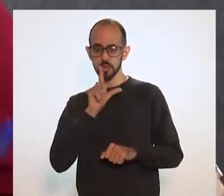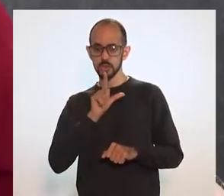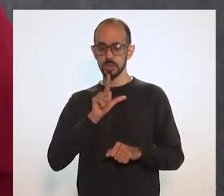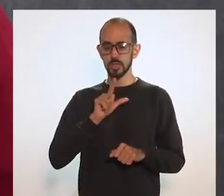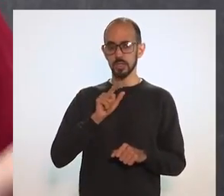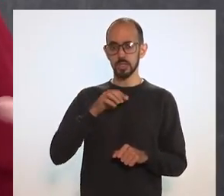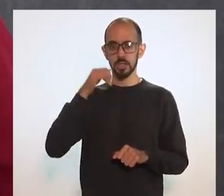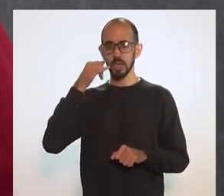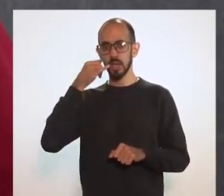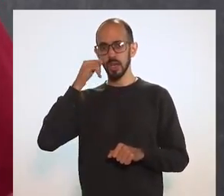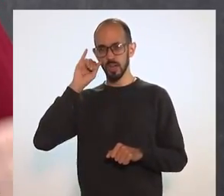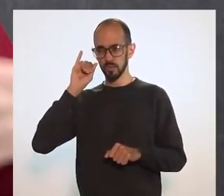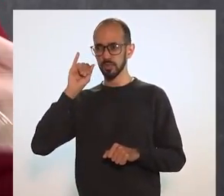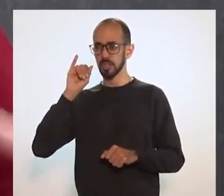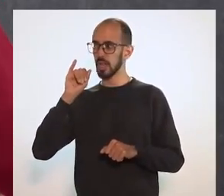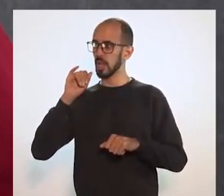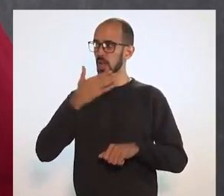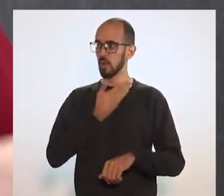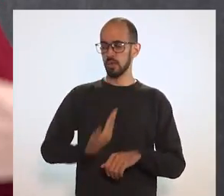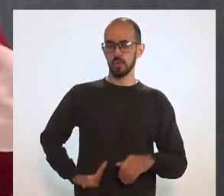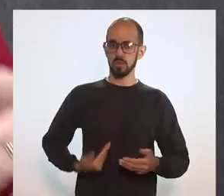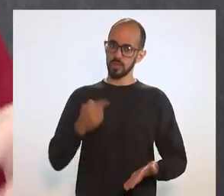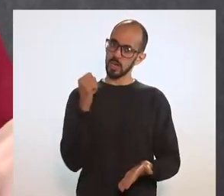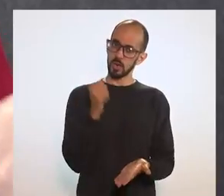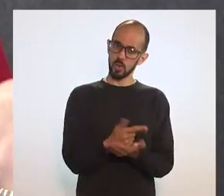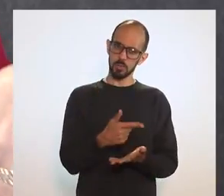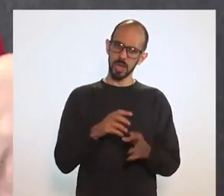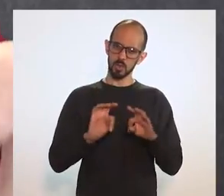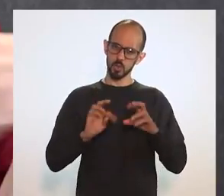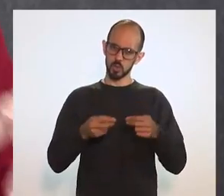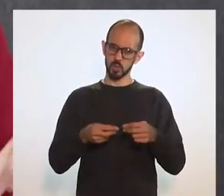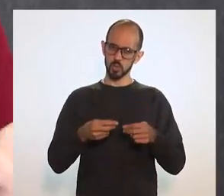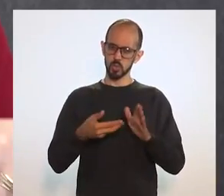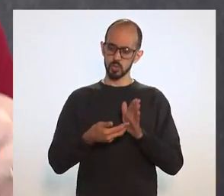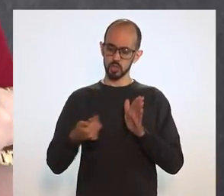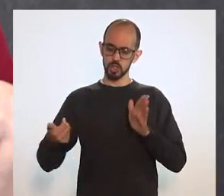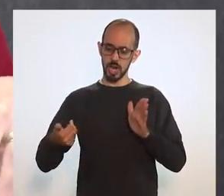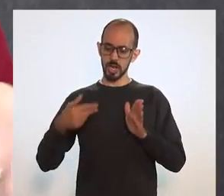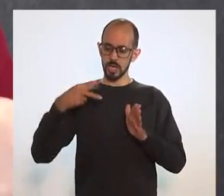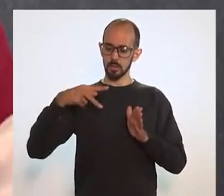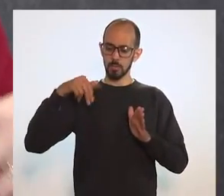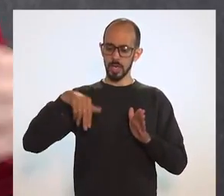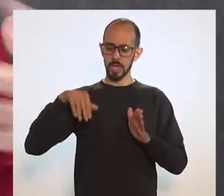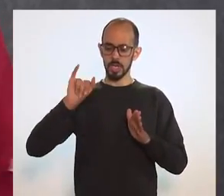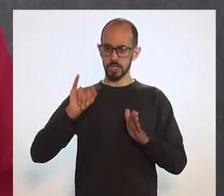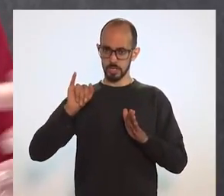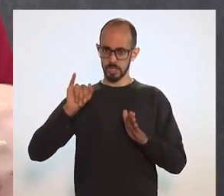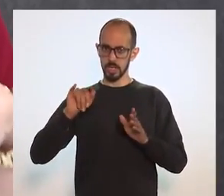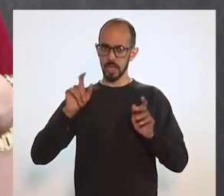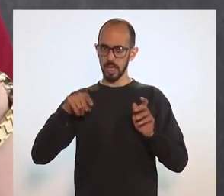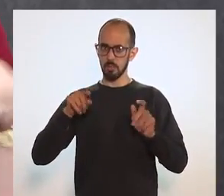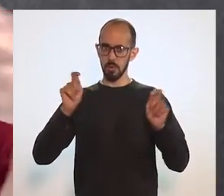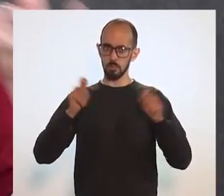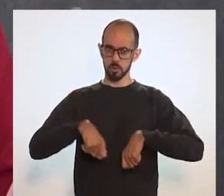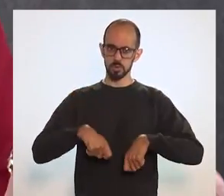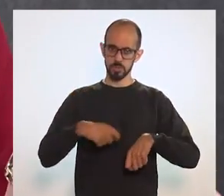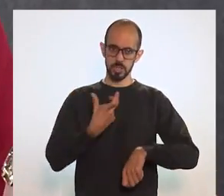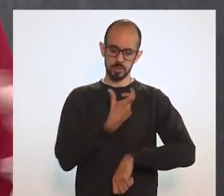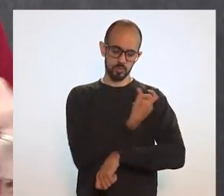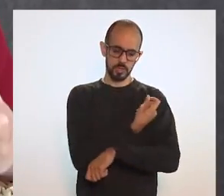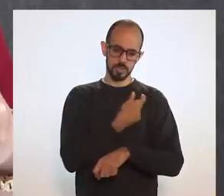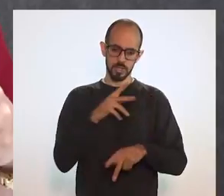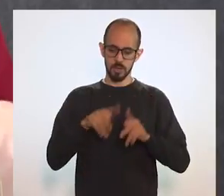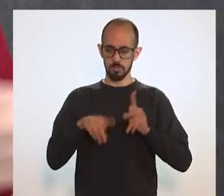desafogaria essa demanda do serviço público, da vacinação do PNI, seria mais uma possibilidade